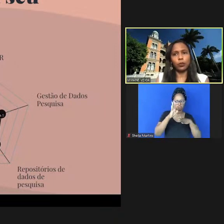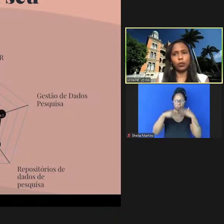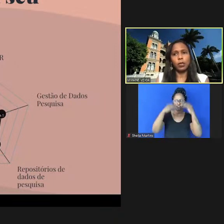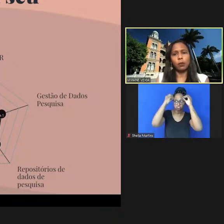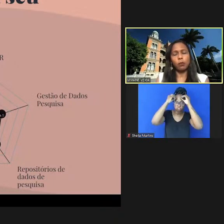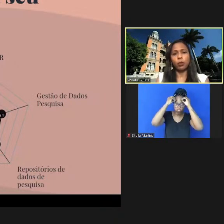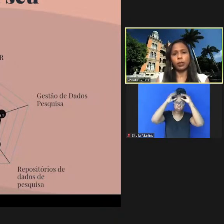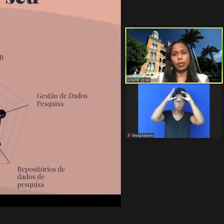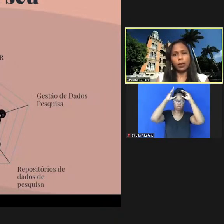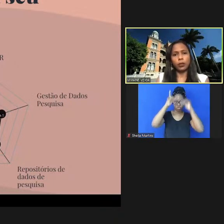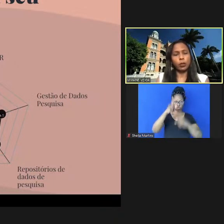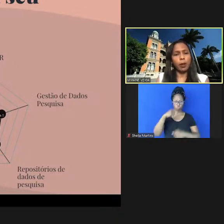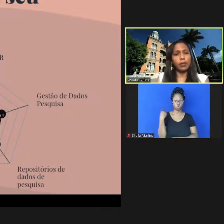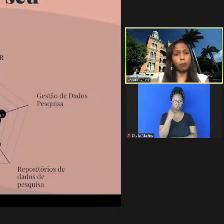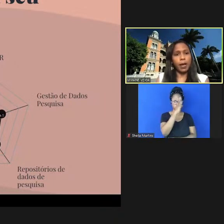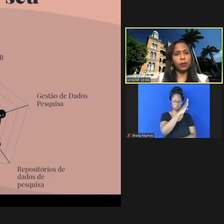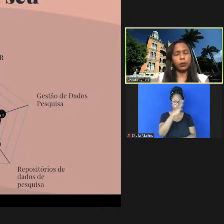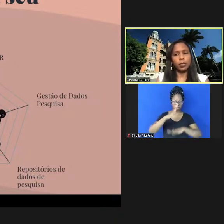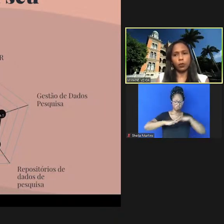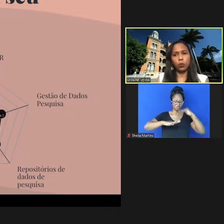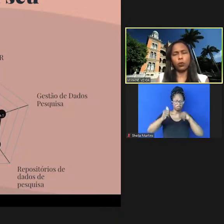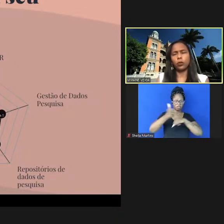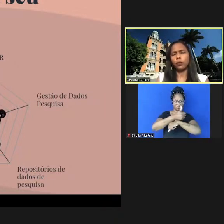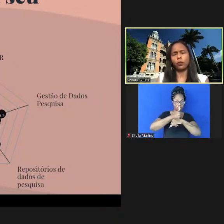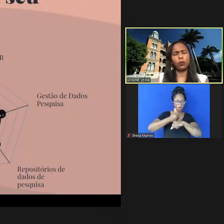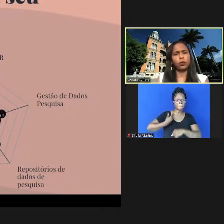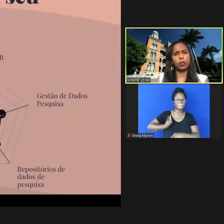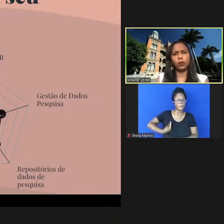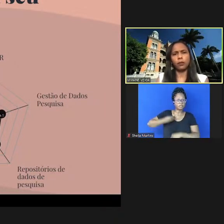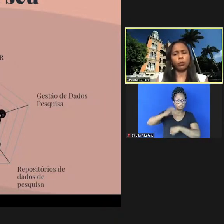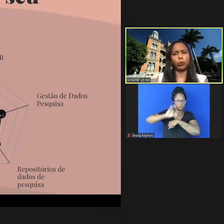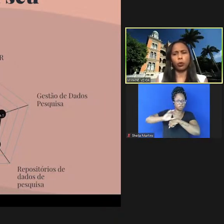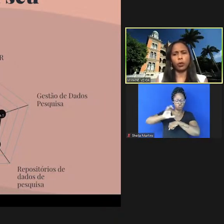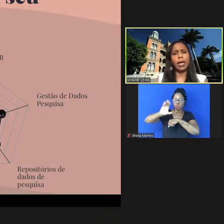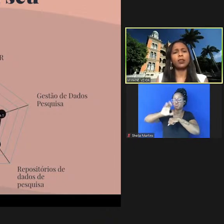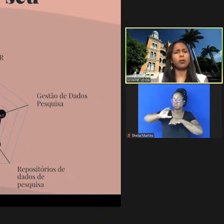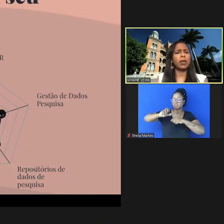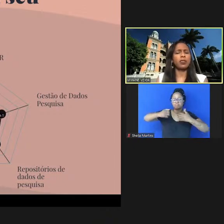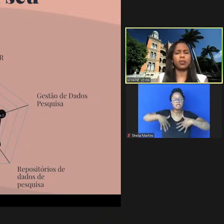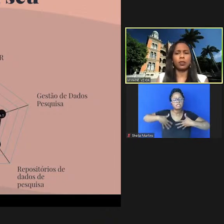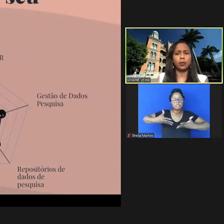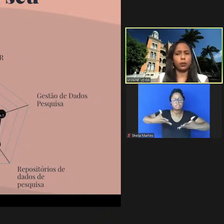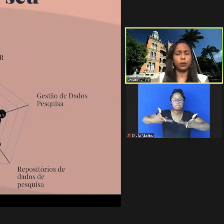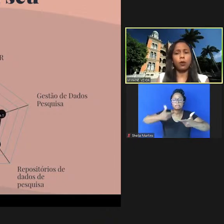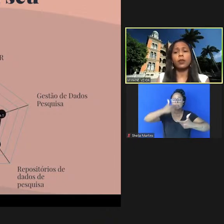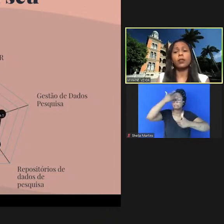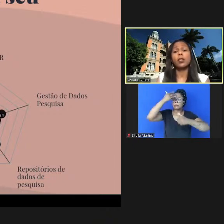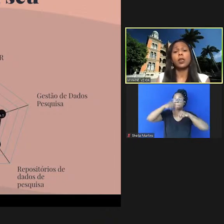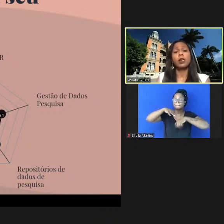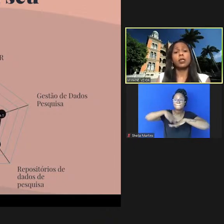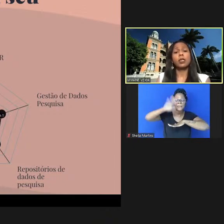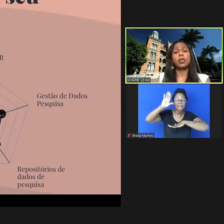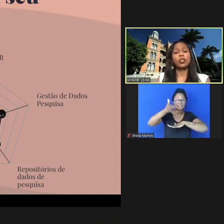nossos bibliotecários que participaram desse curso foi um curso que foi muito procurado com mais de 100 inscrições e a gente